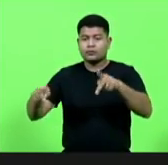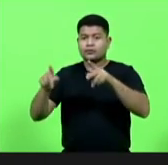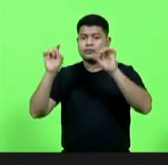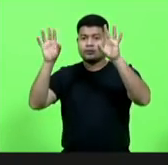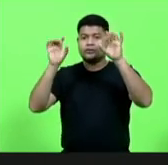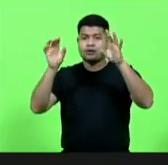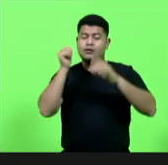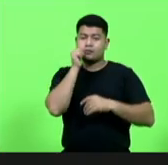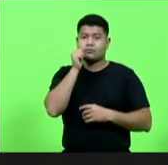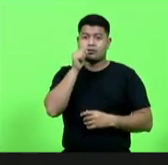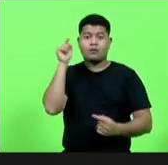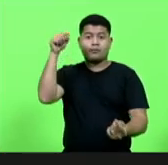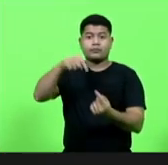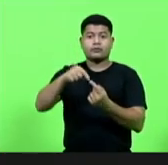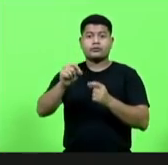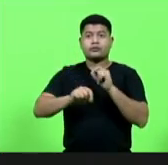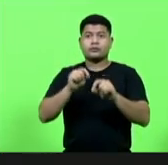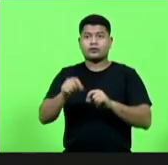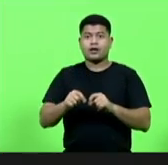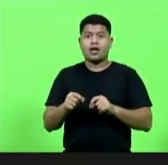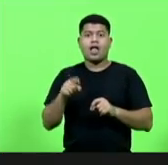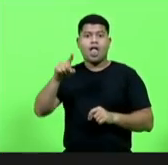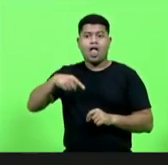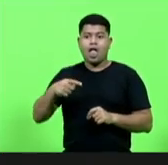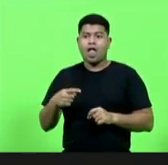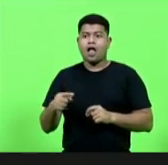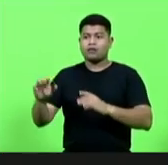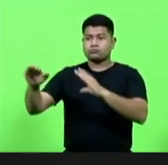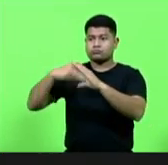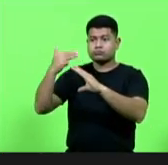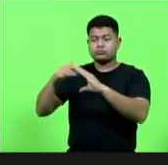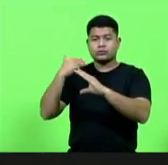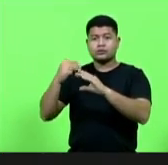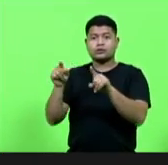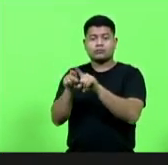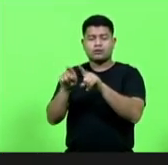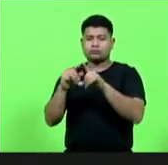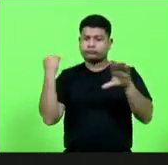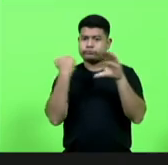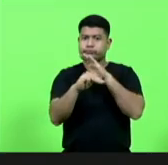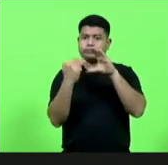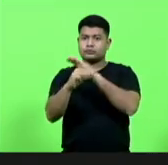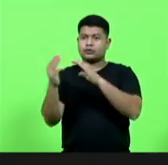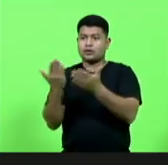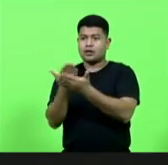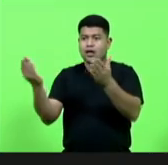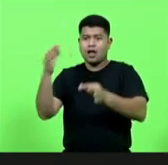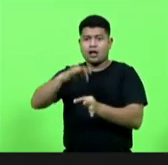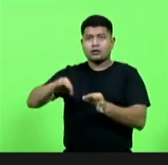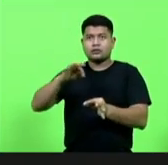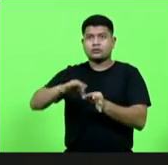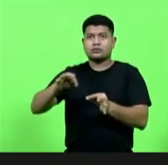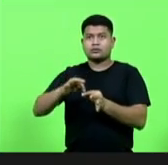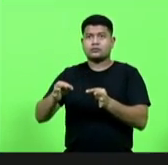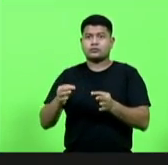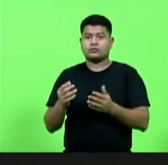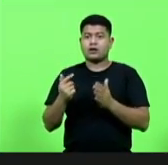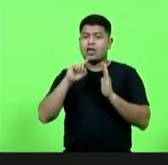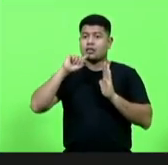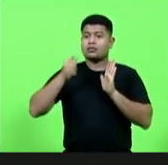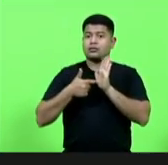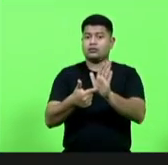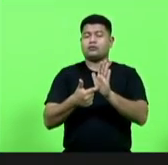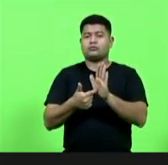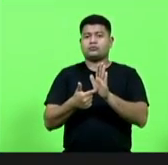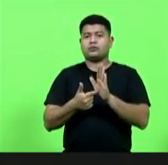Mulher tem o objetivo de receber, encaminhar, aos órgãos competentes, as denúncias de